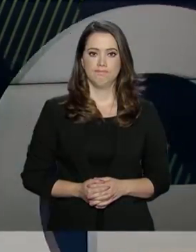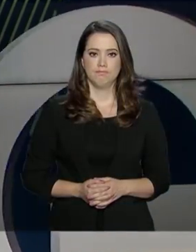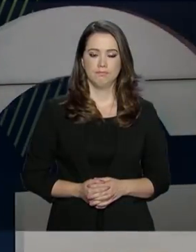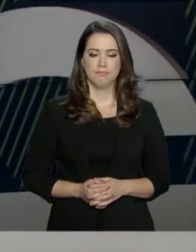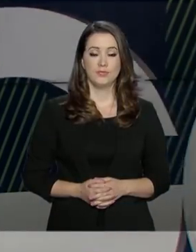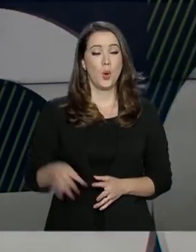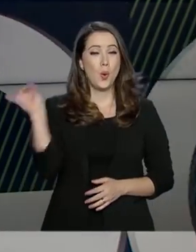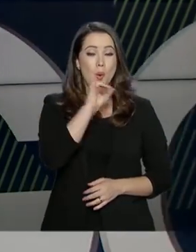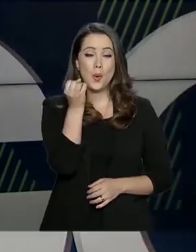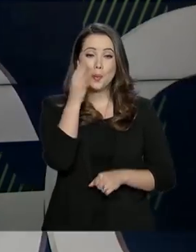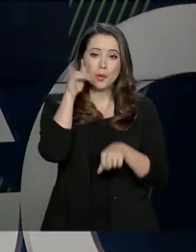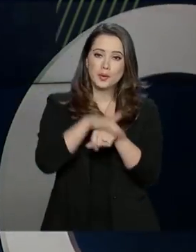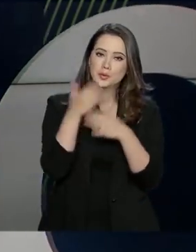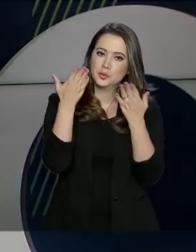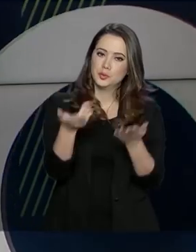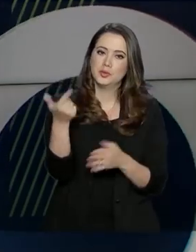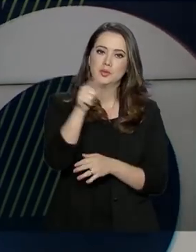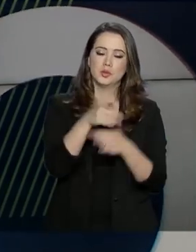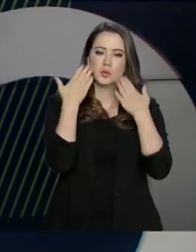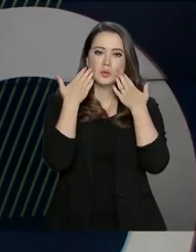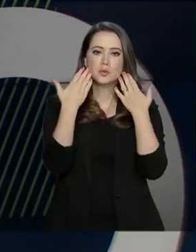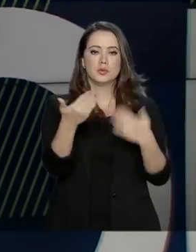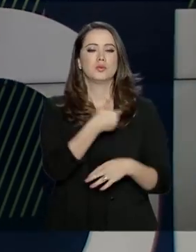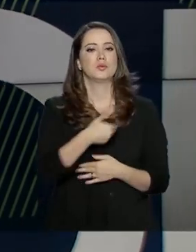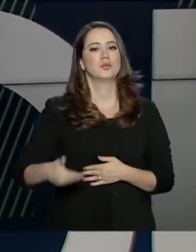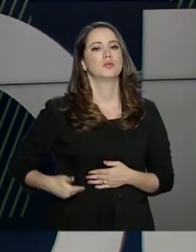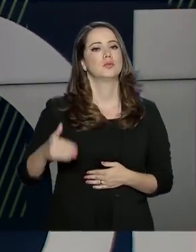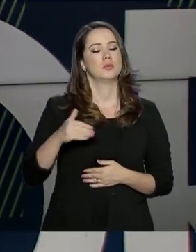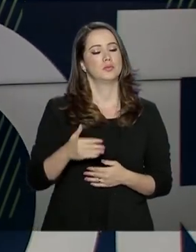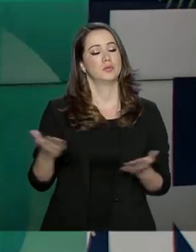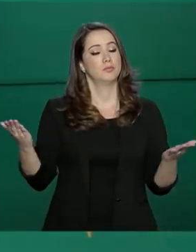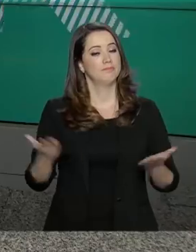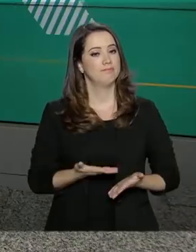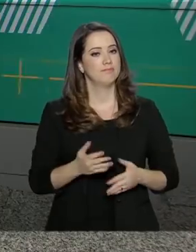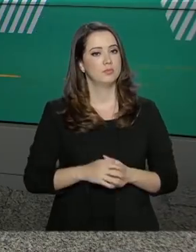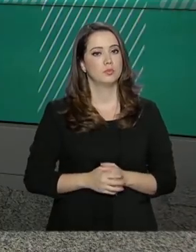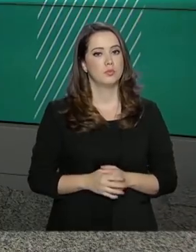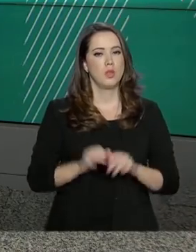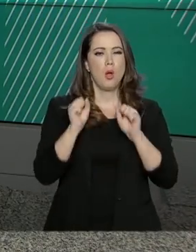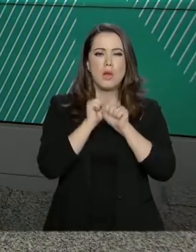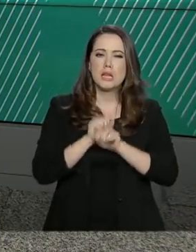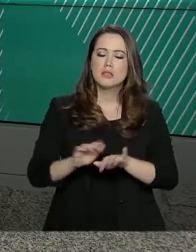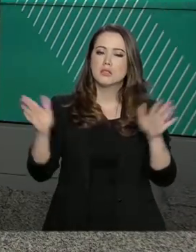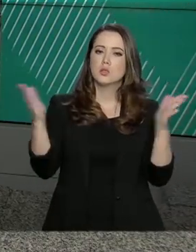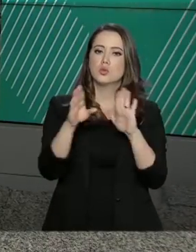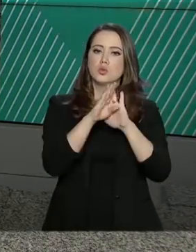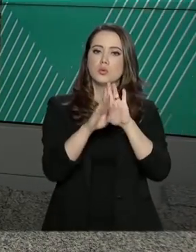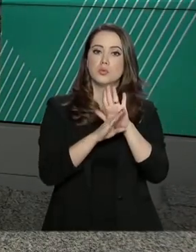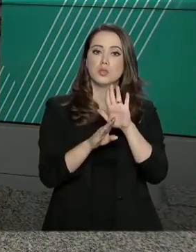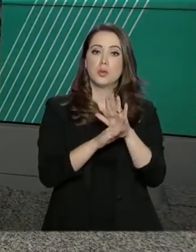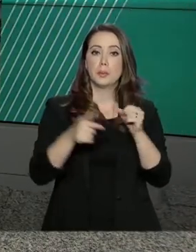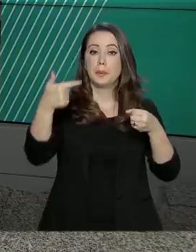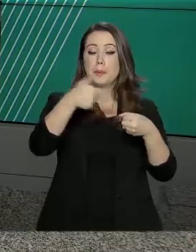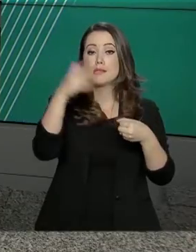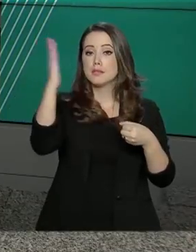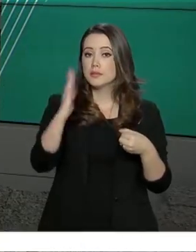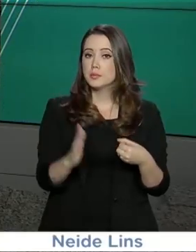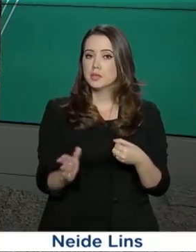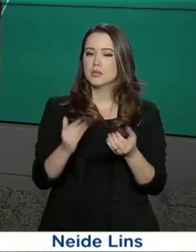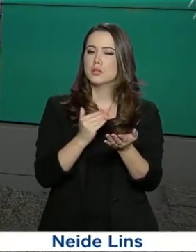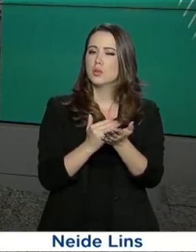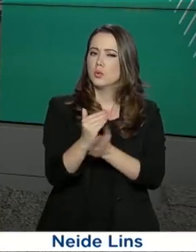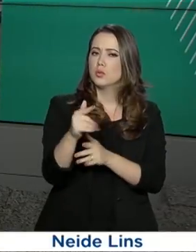Olá, boa noite para você. No ar, mais uma edição do Governo Agora. Foi lançado hoje o programa Abastece Brasil.